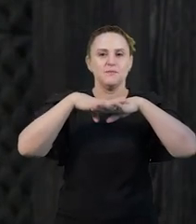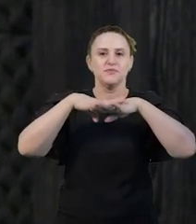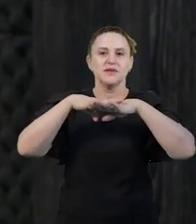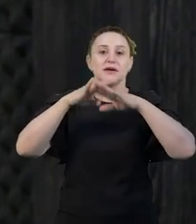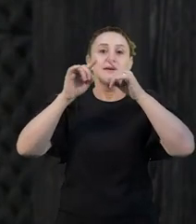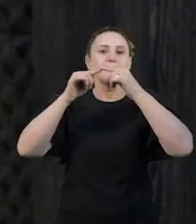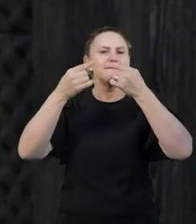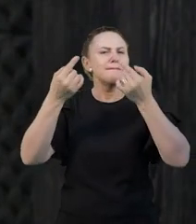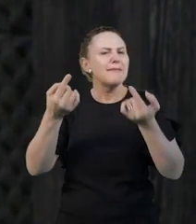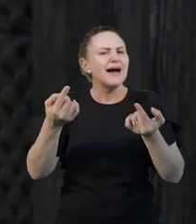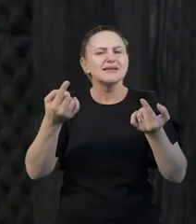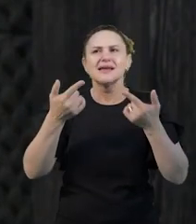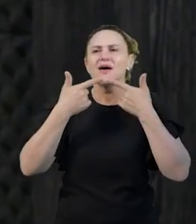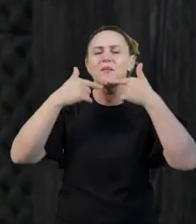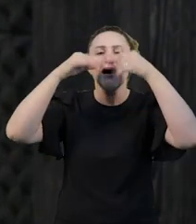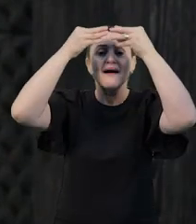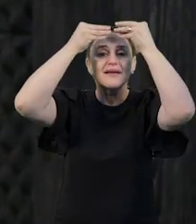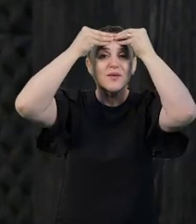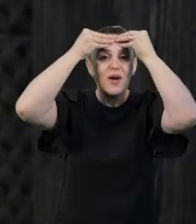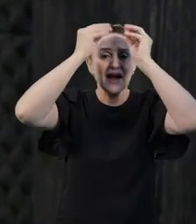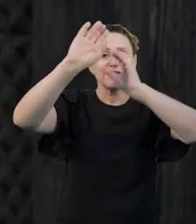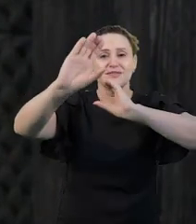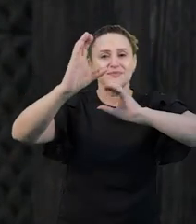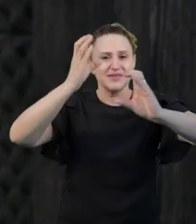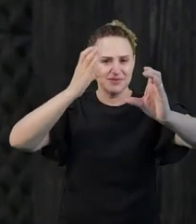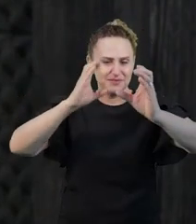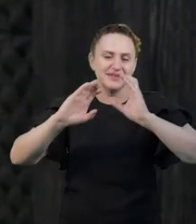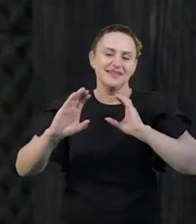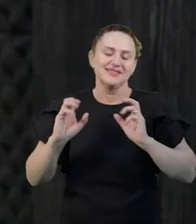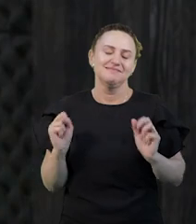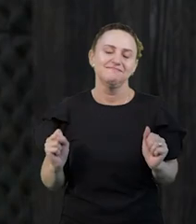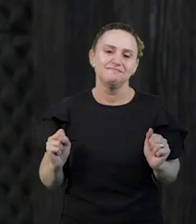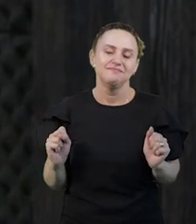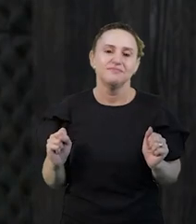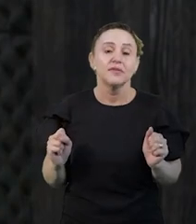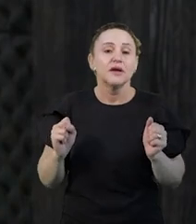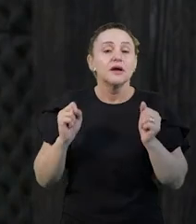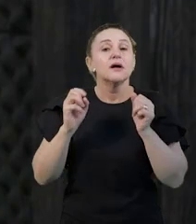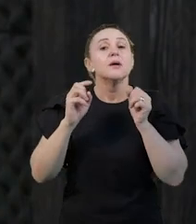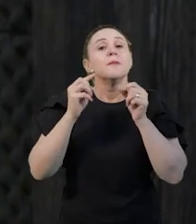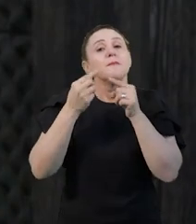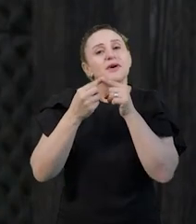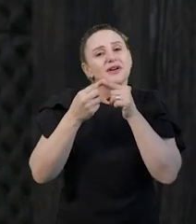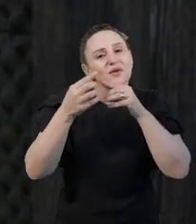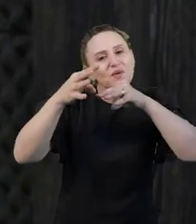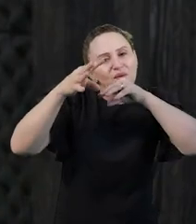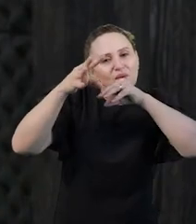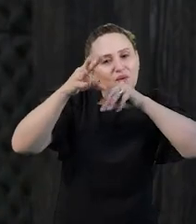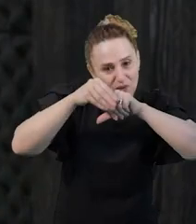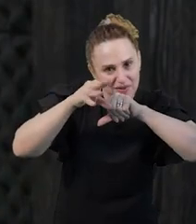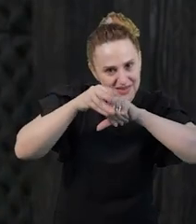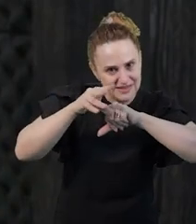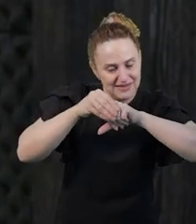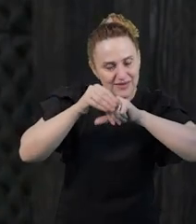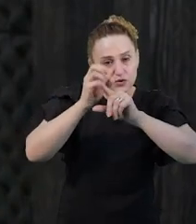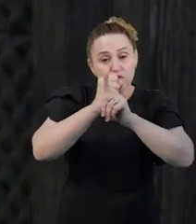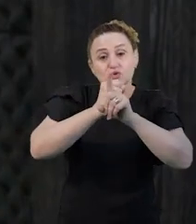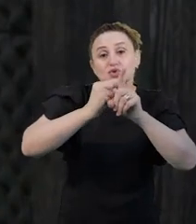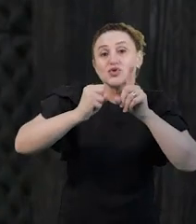matemática em si. É uma linguagem de comunicação, mas porque o conhecimento, vamos dizer,